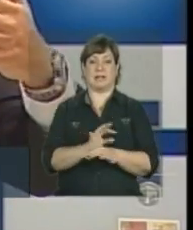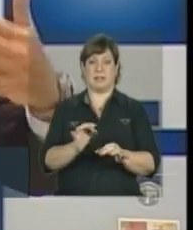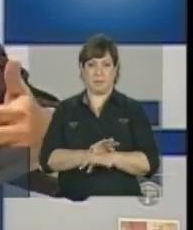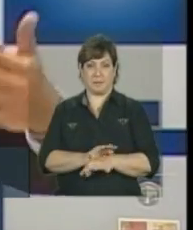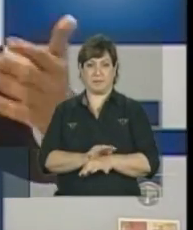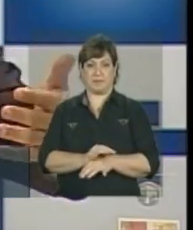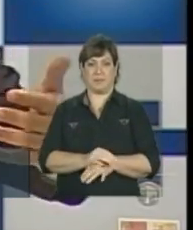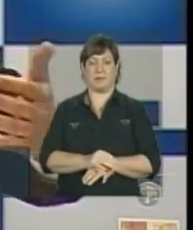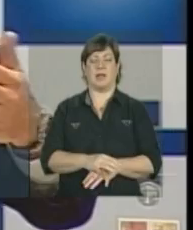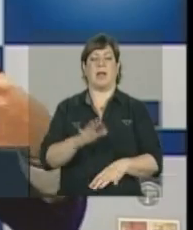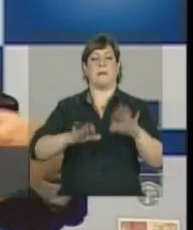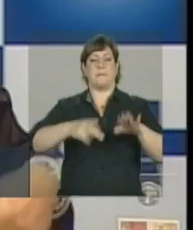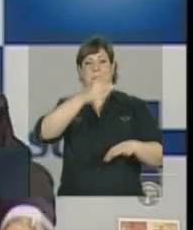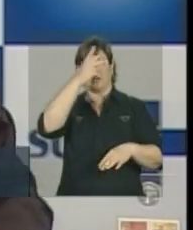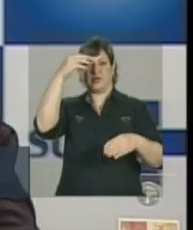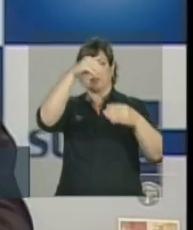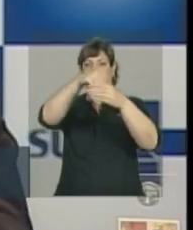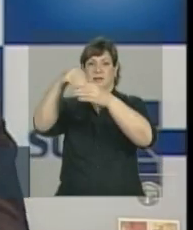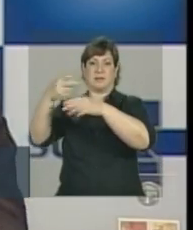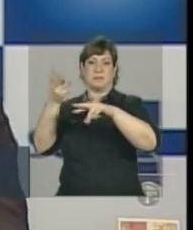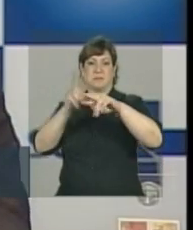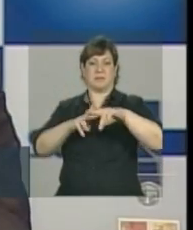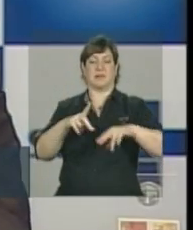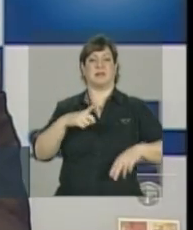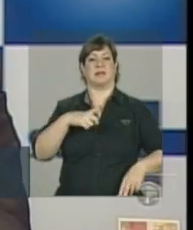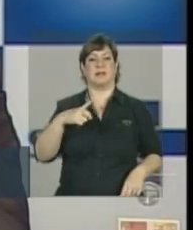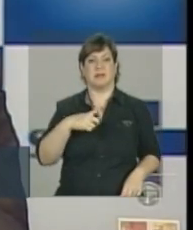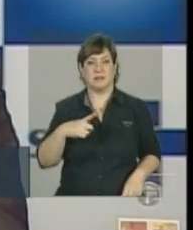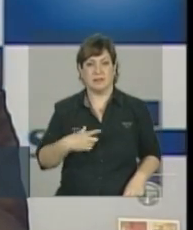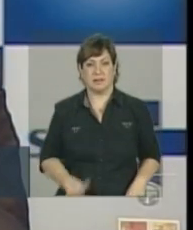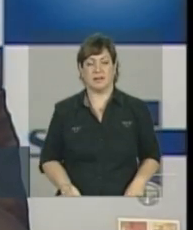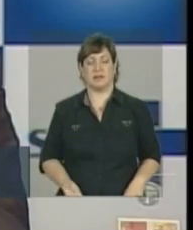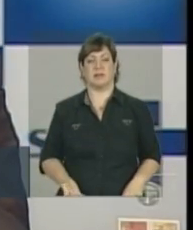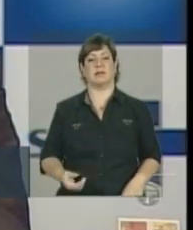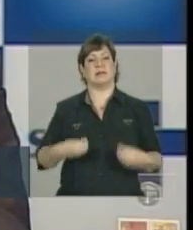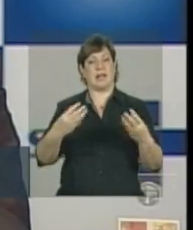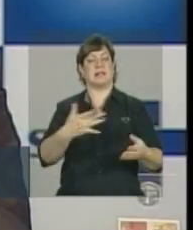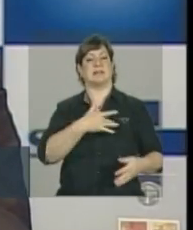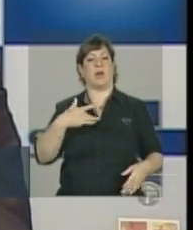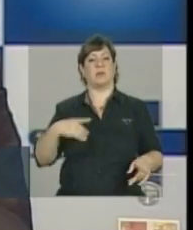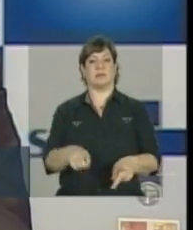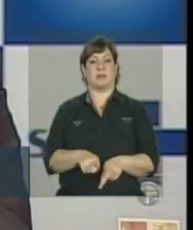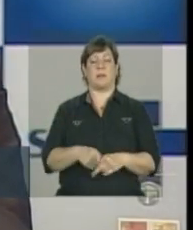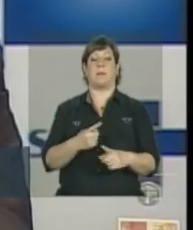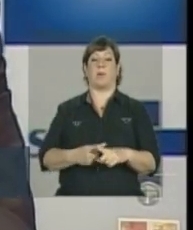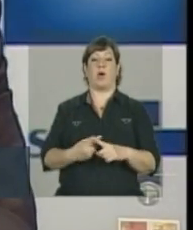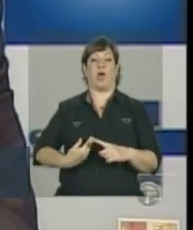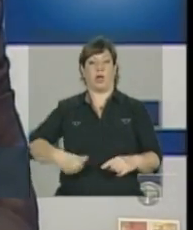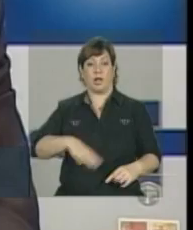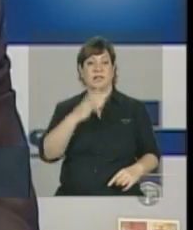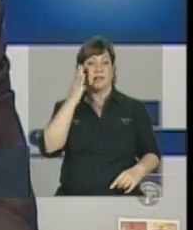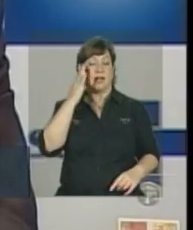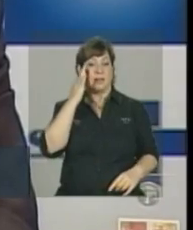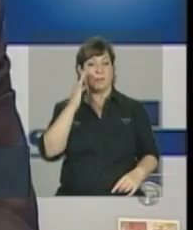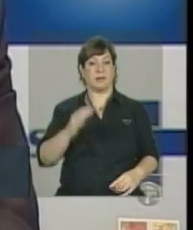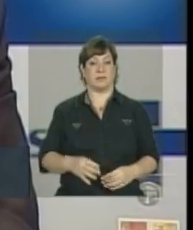garantir acesso à saúde para essas pessoas que têm privação de liberdade, mas também porque nós sabemos que